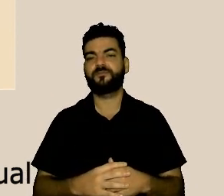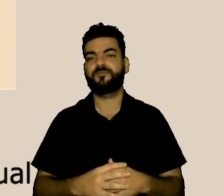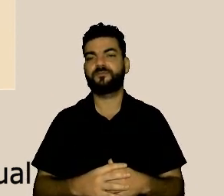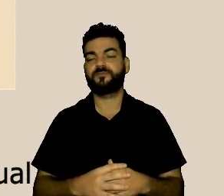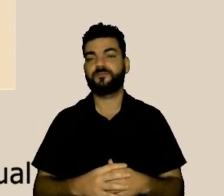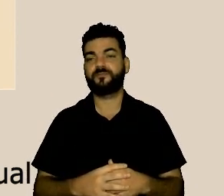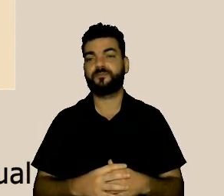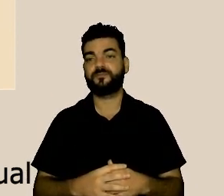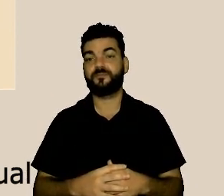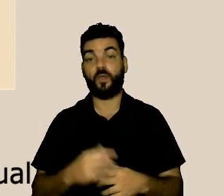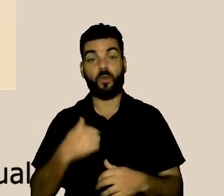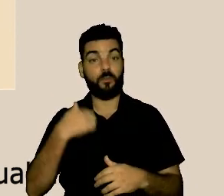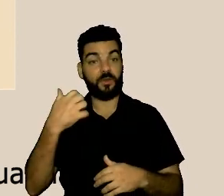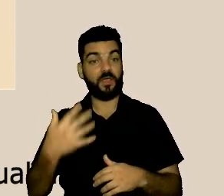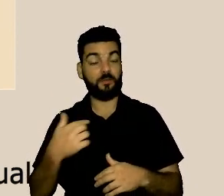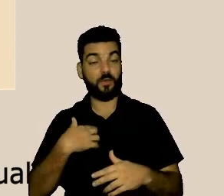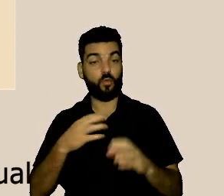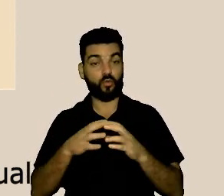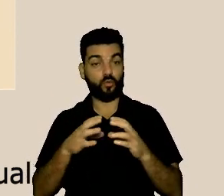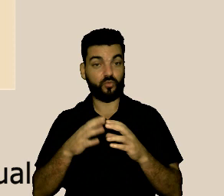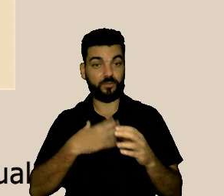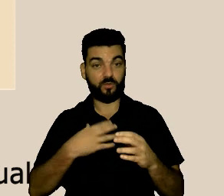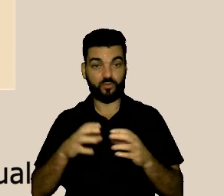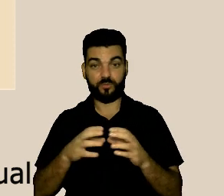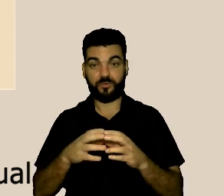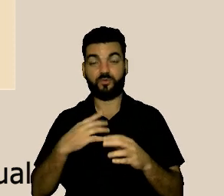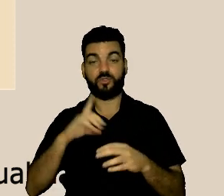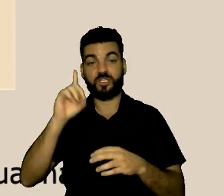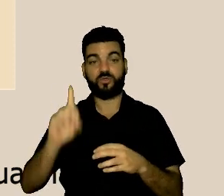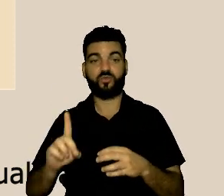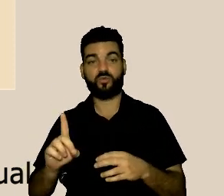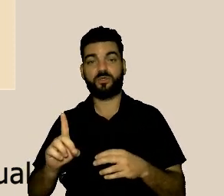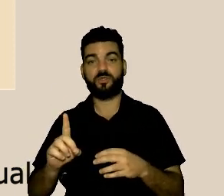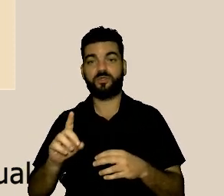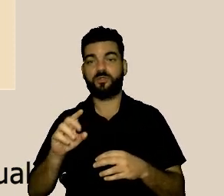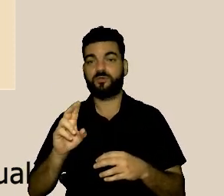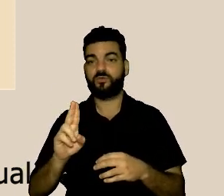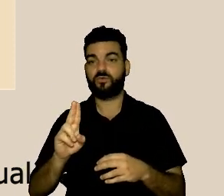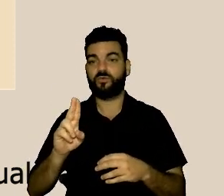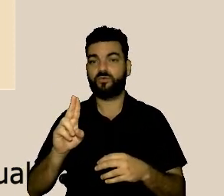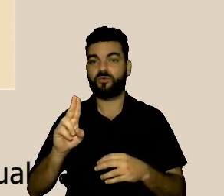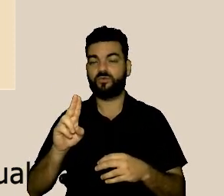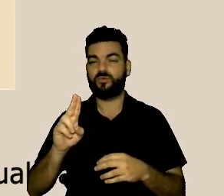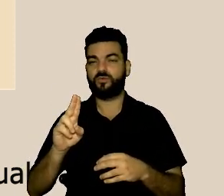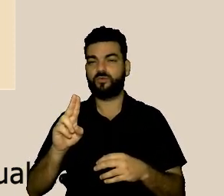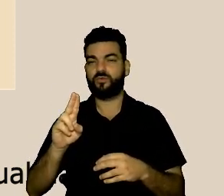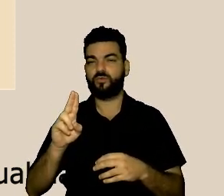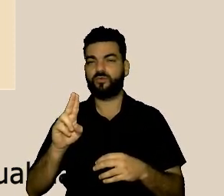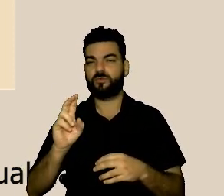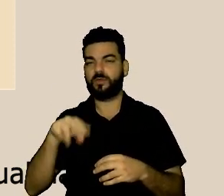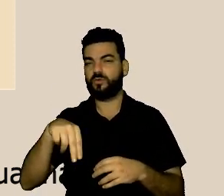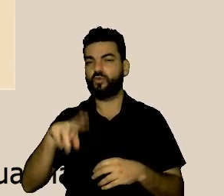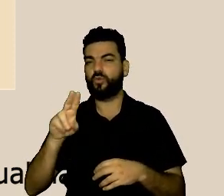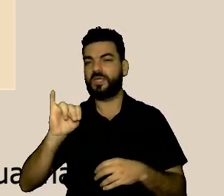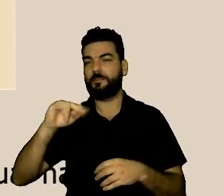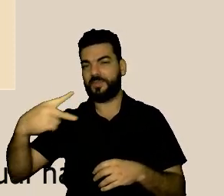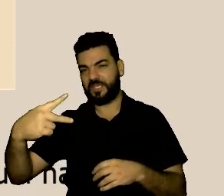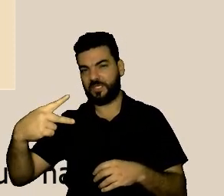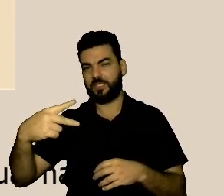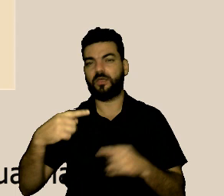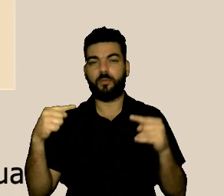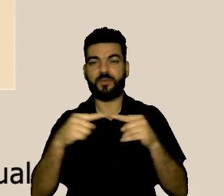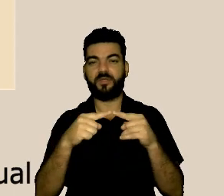estamos localizadas, eu sou a diretora do NUIP, eu estou ligada à Subsecretaria de Gestão de